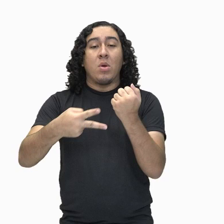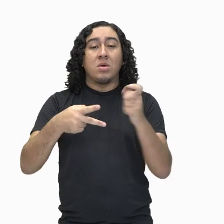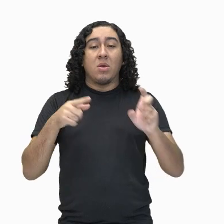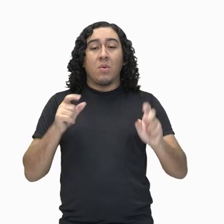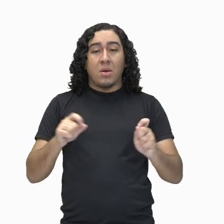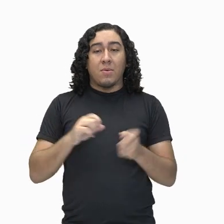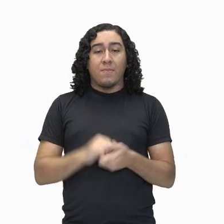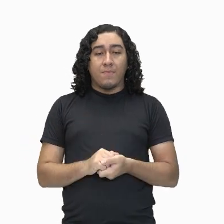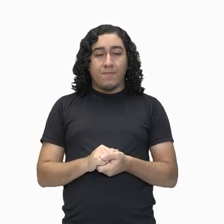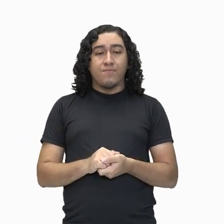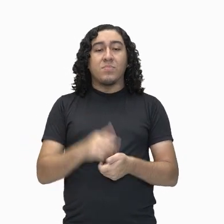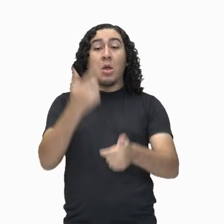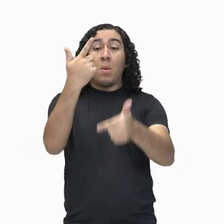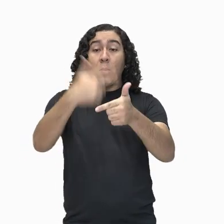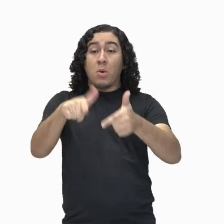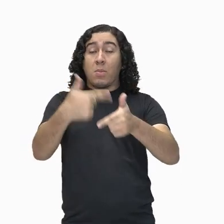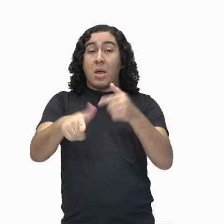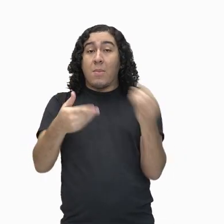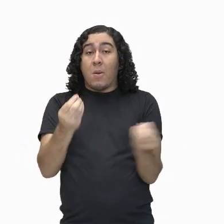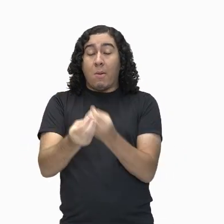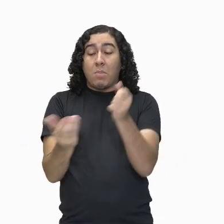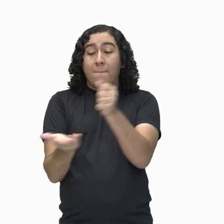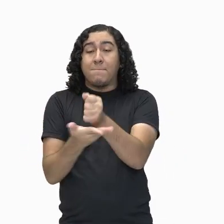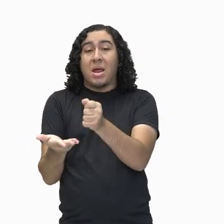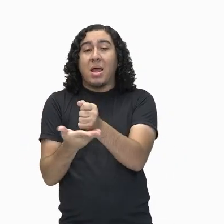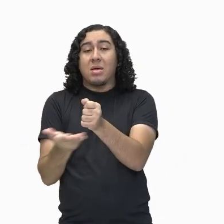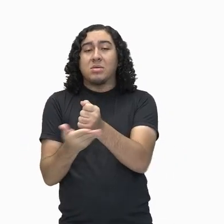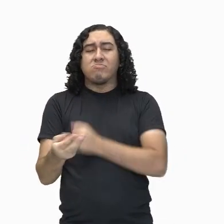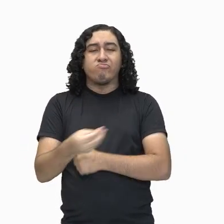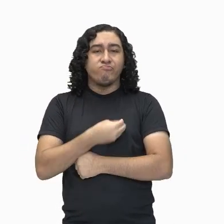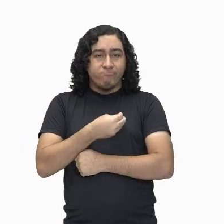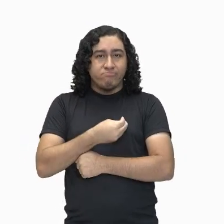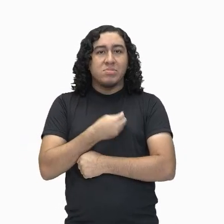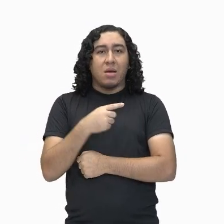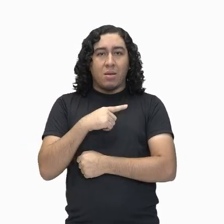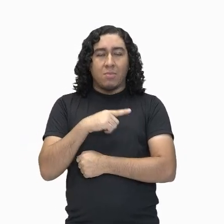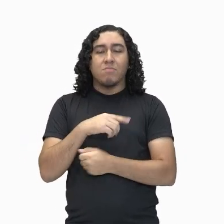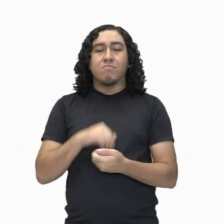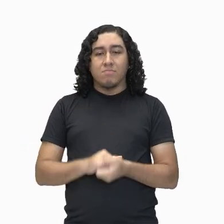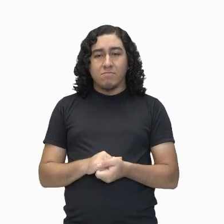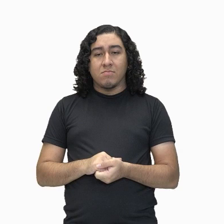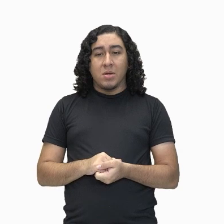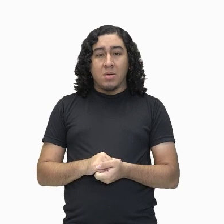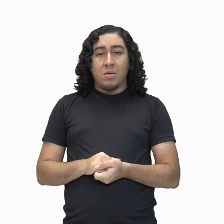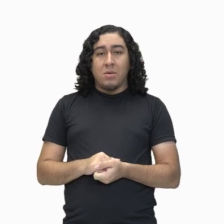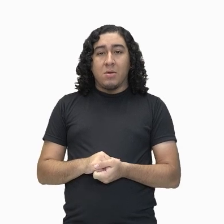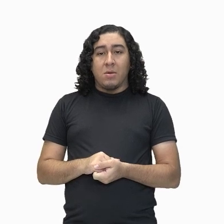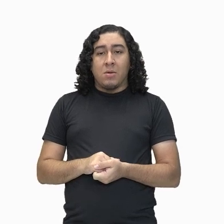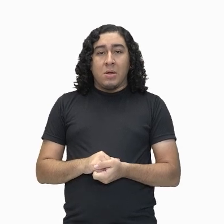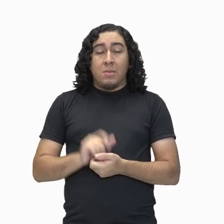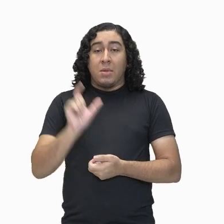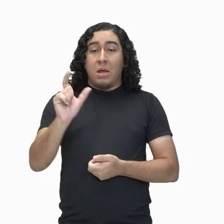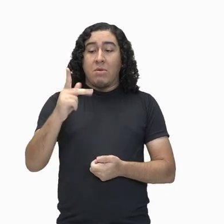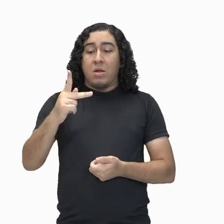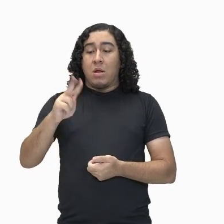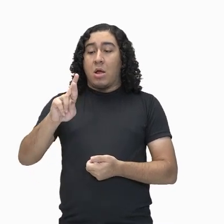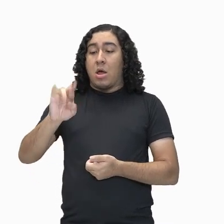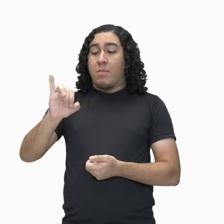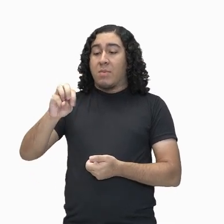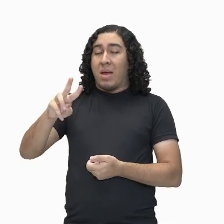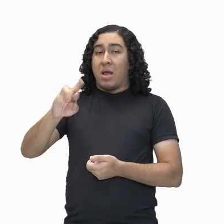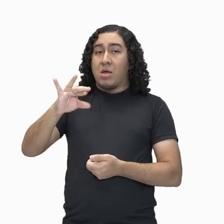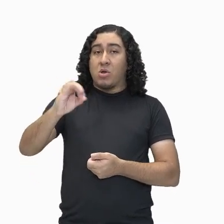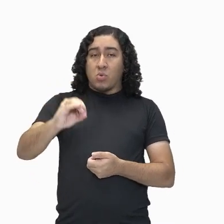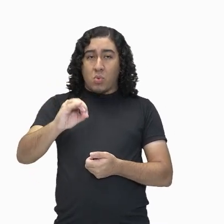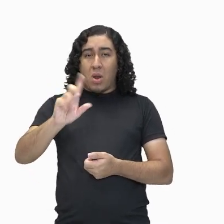interfere em requisitos primários. Primários mesmo, aqueles que são fundamentalmente essenciais,